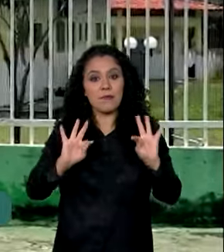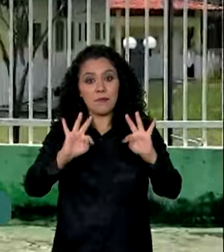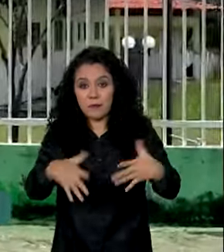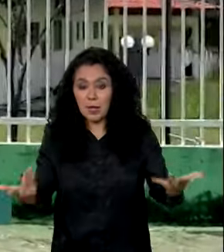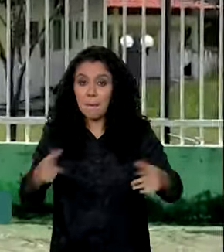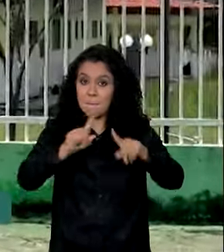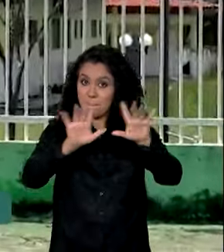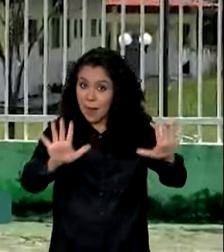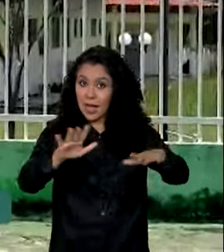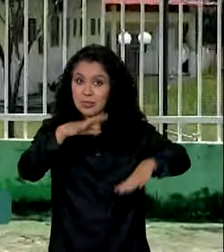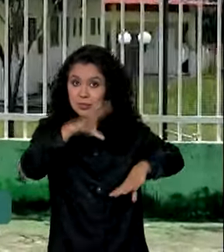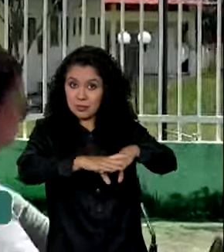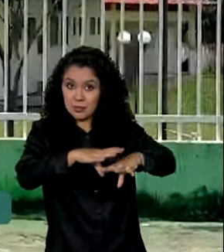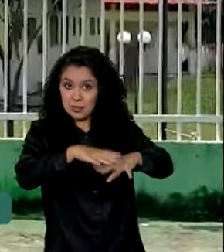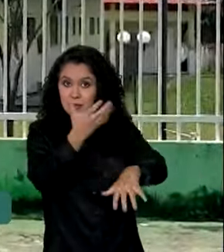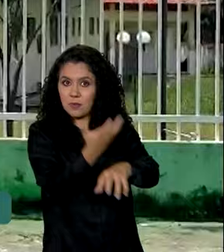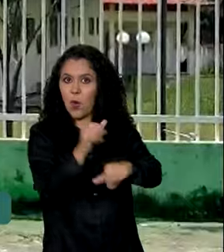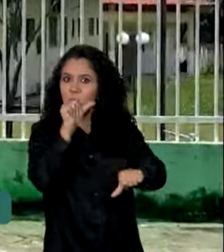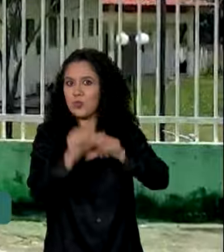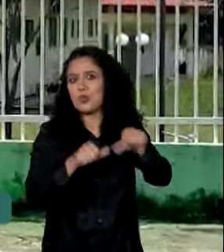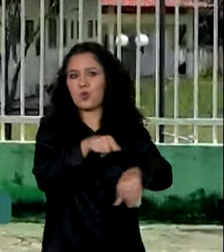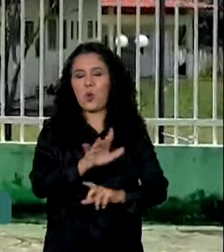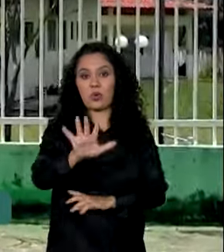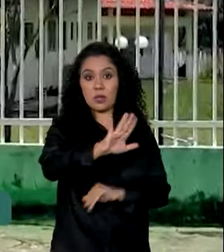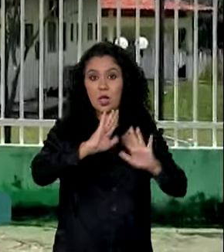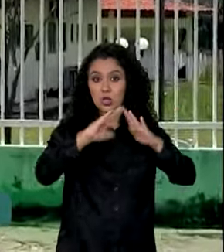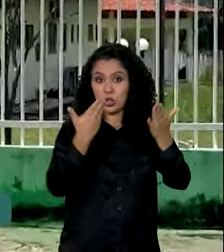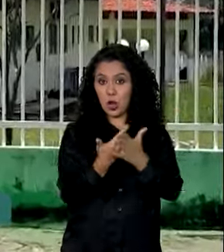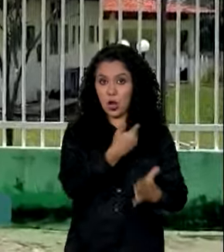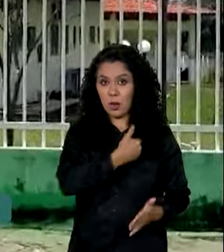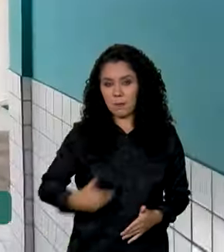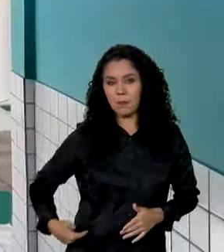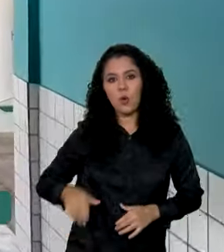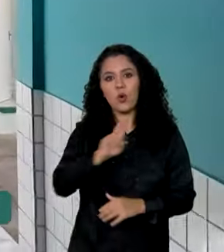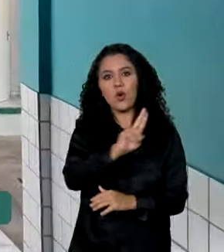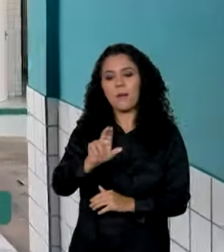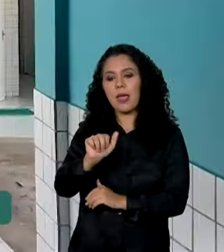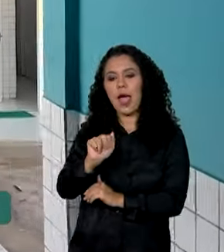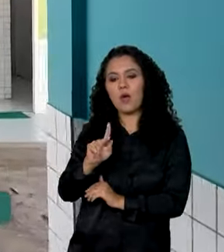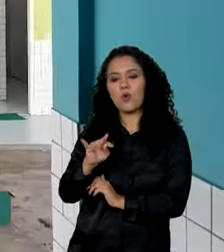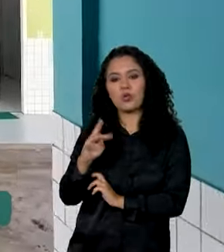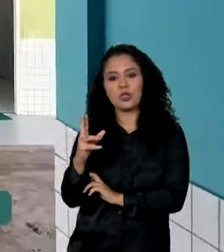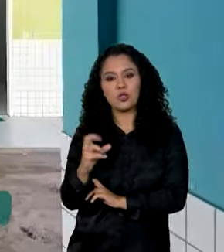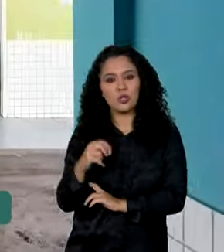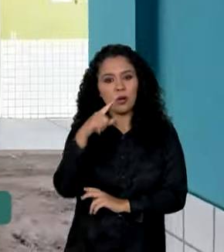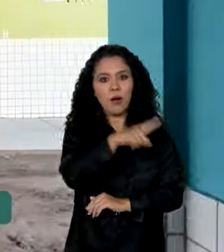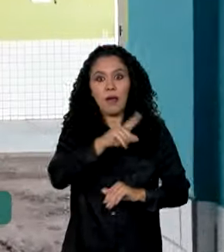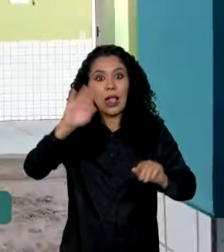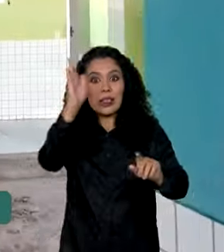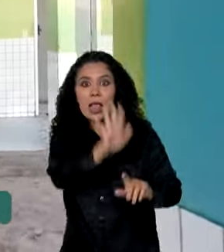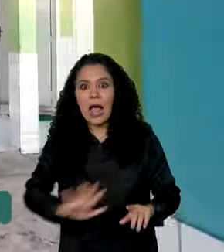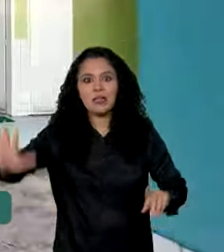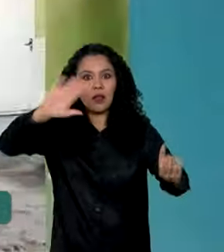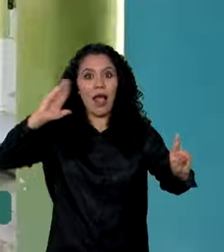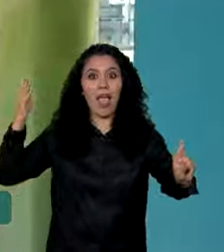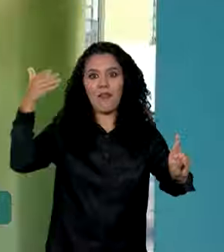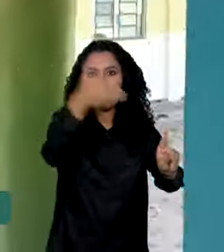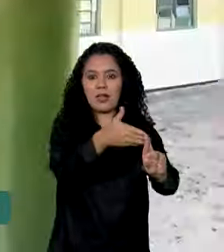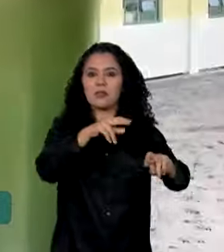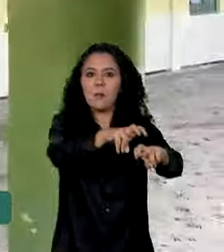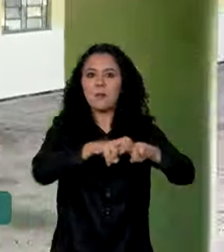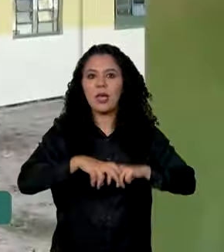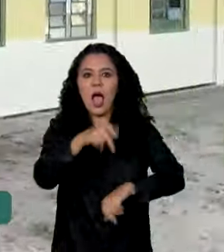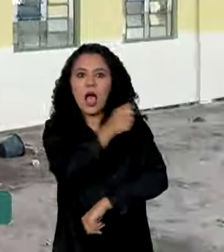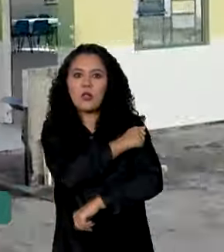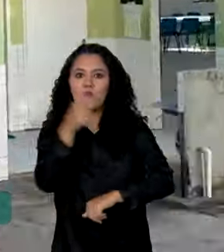matemática mudou este cenário. A escola pública Augustinho Brandão ganhou destaque nacional por causa do desempenho dos